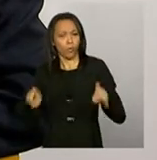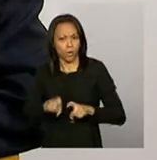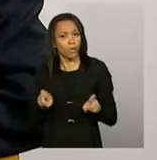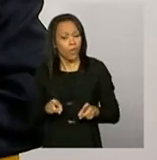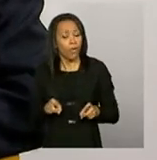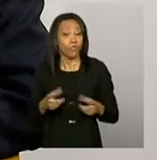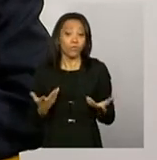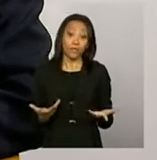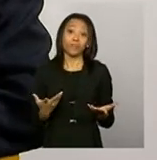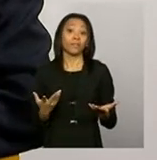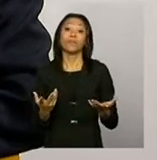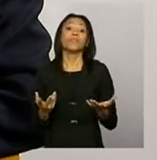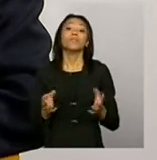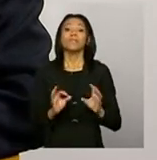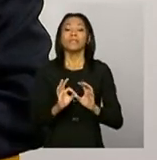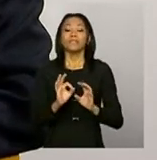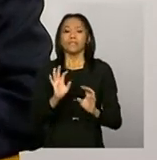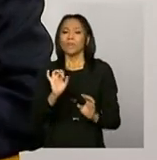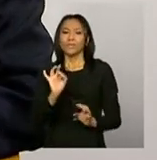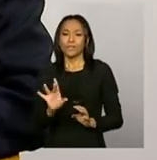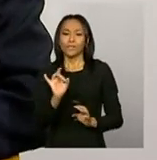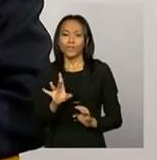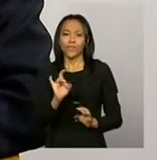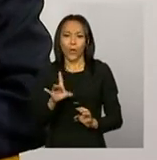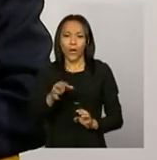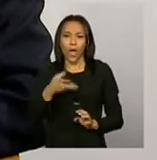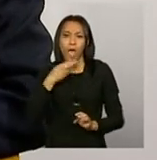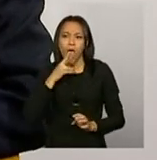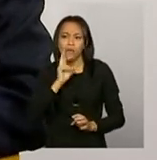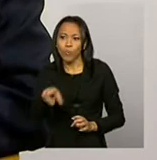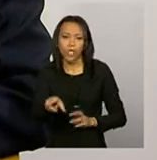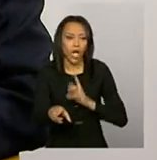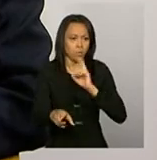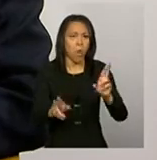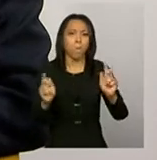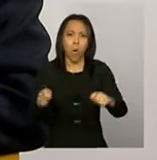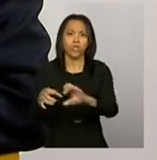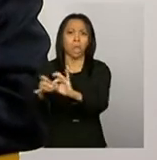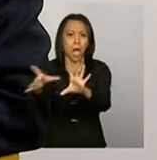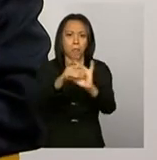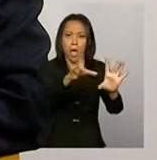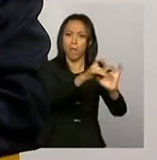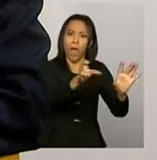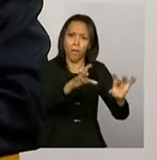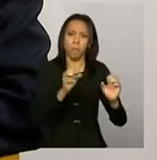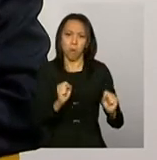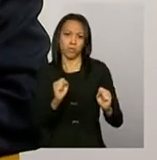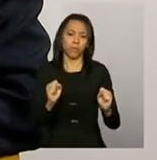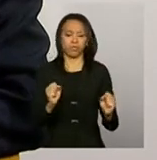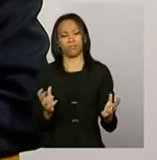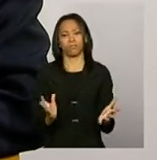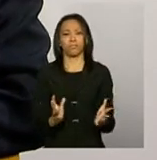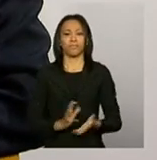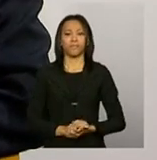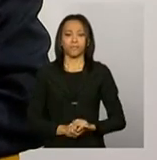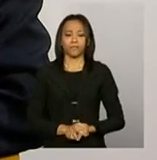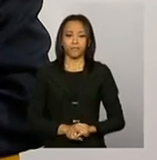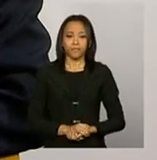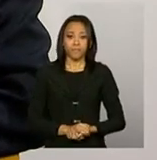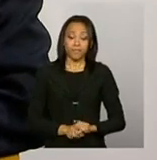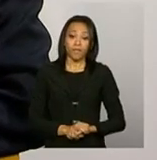e não é meramente uma questão de responder, posso comprar aquilo ou posso comprar aquilo outro.